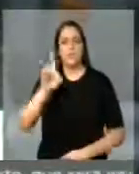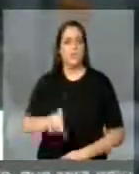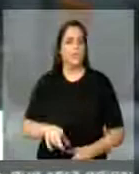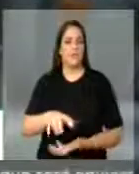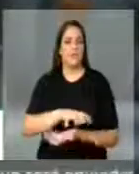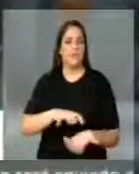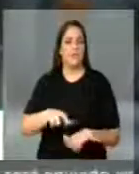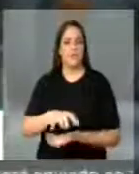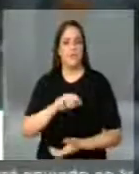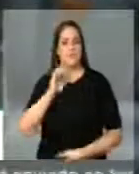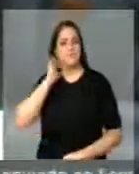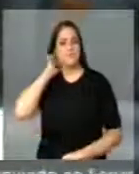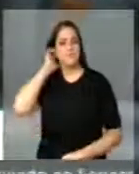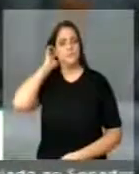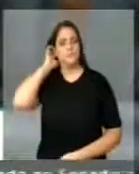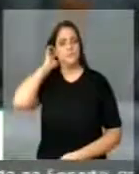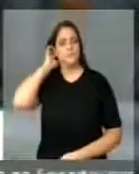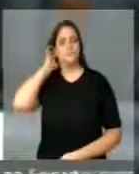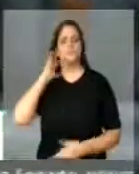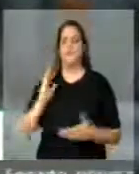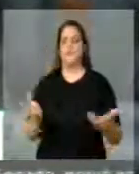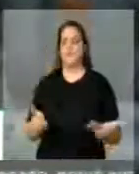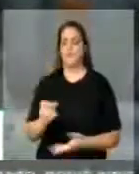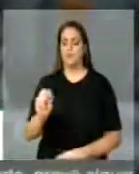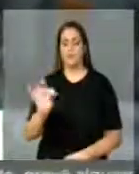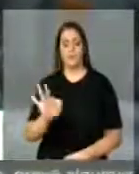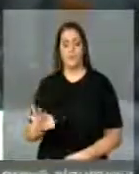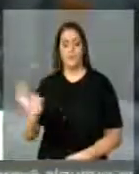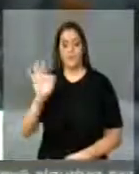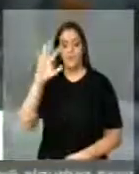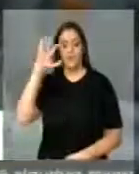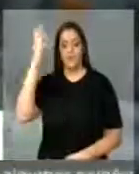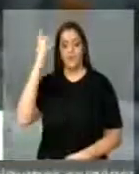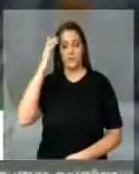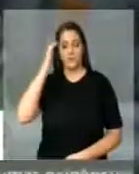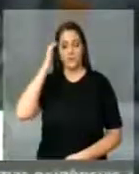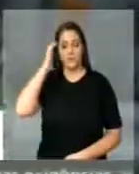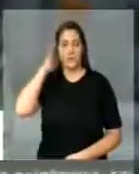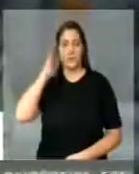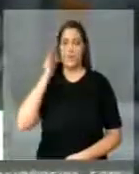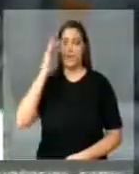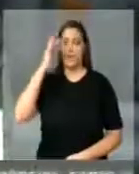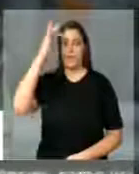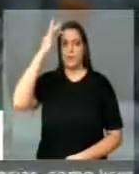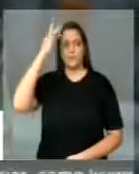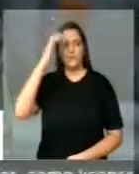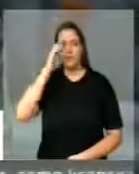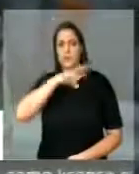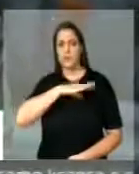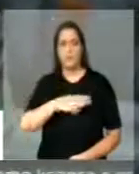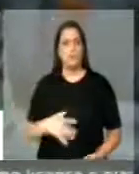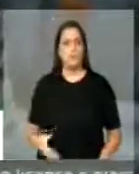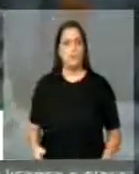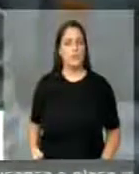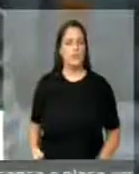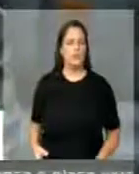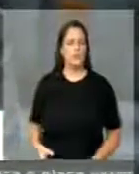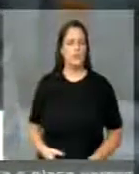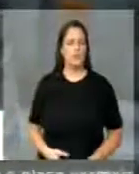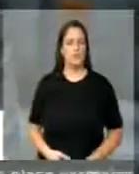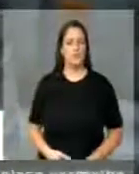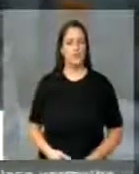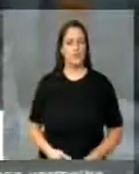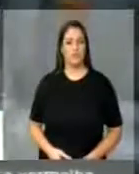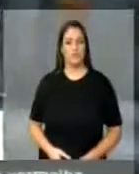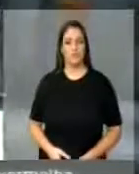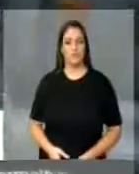E vem o Supremo e tomam a decisão dessa, absurda, e que nós vamos